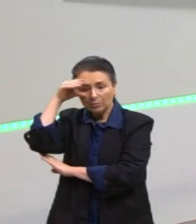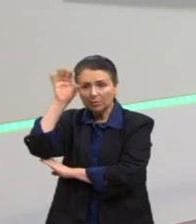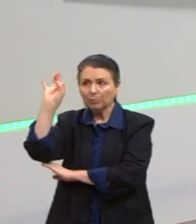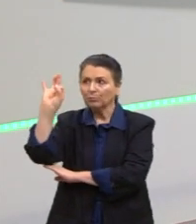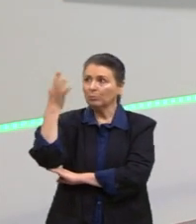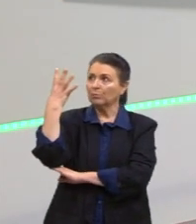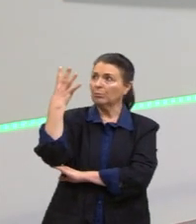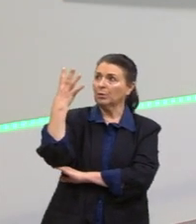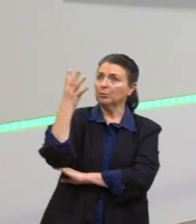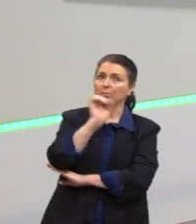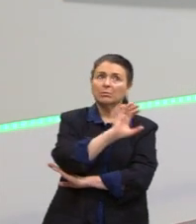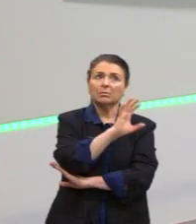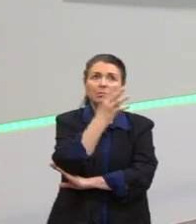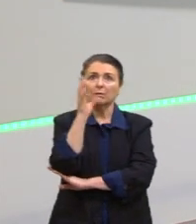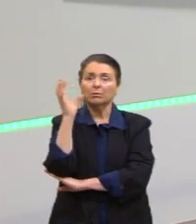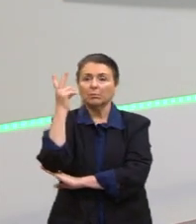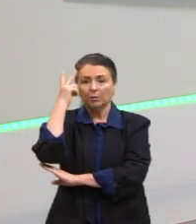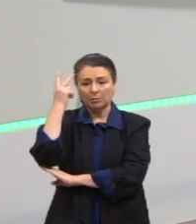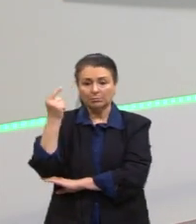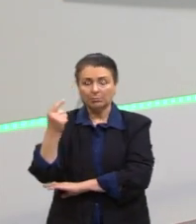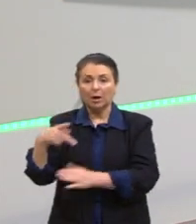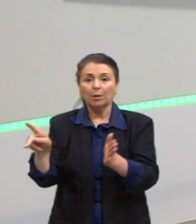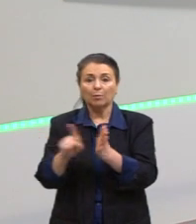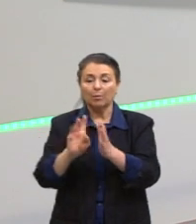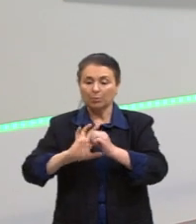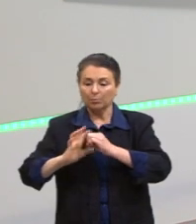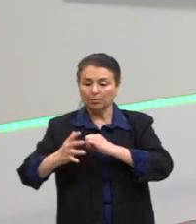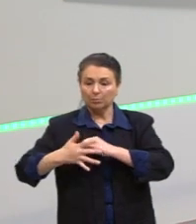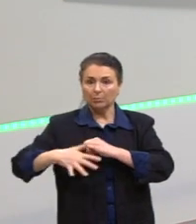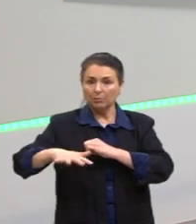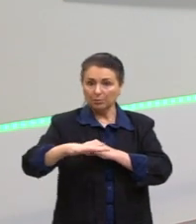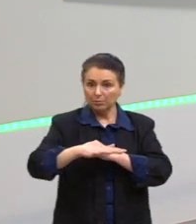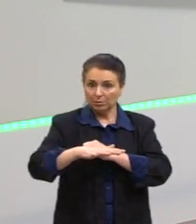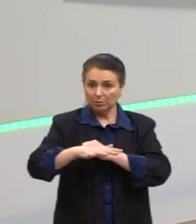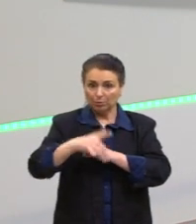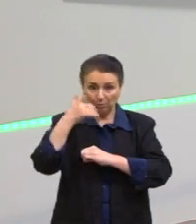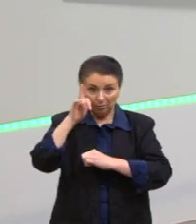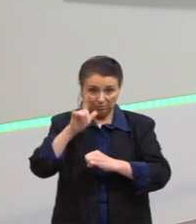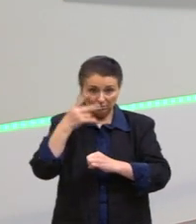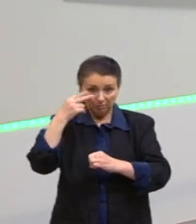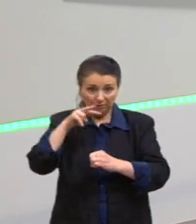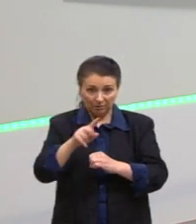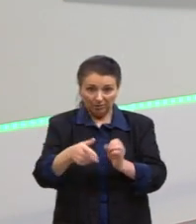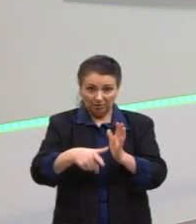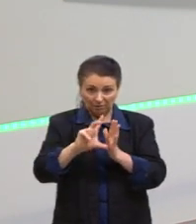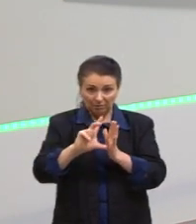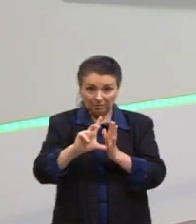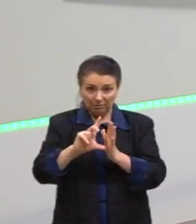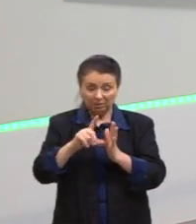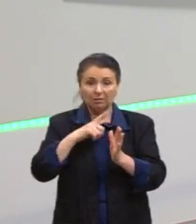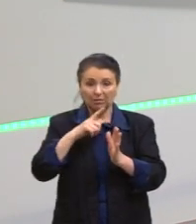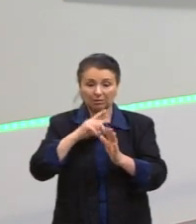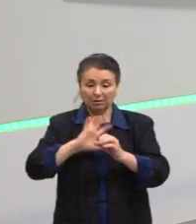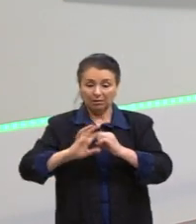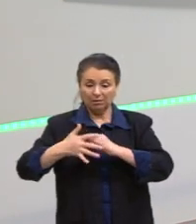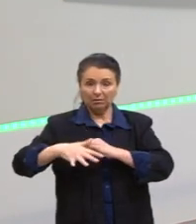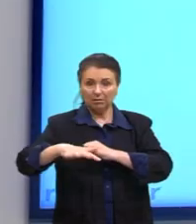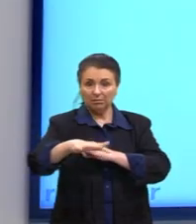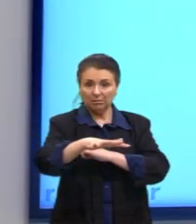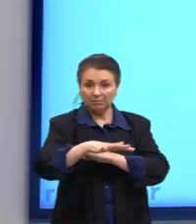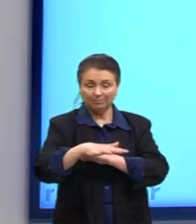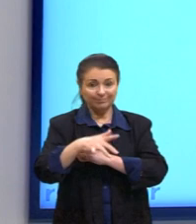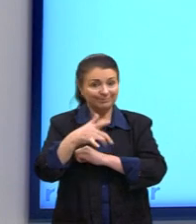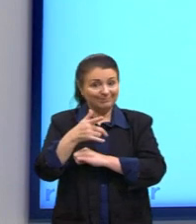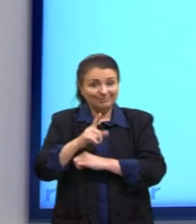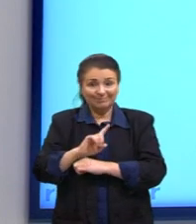naturais, a própria Covid-19. Então, nem tudo que a ciência, ela pode prever. Turma, outra coisa que é importante, né.